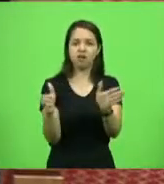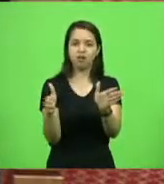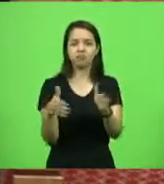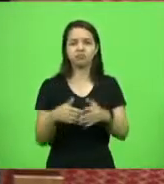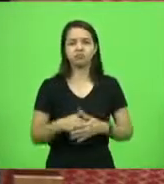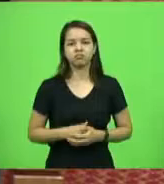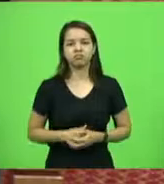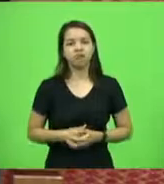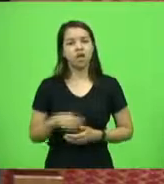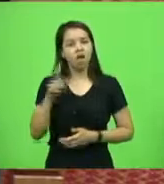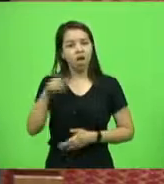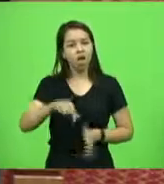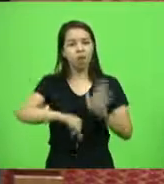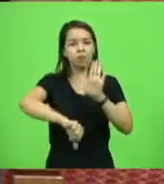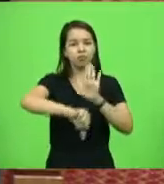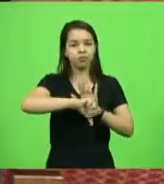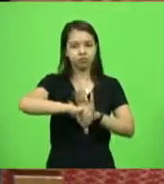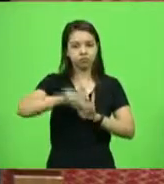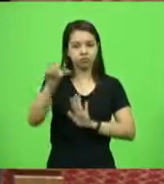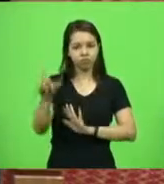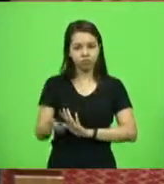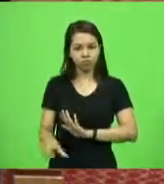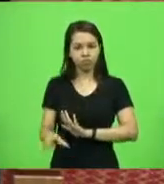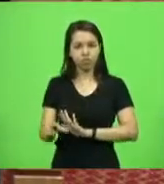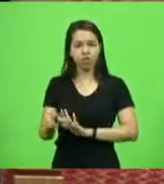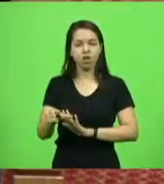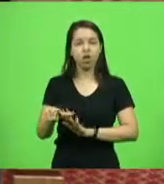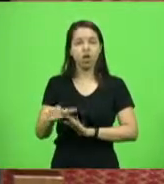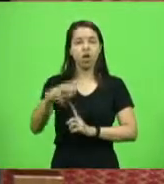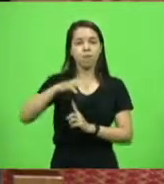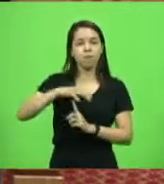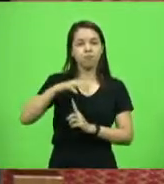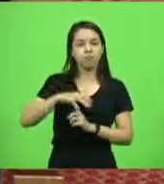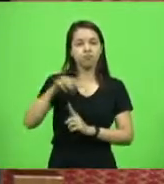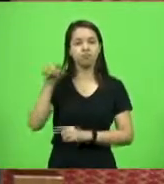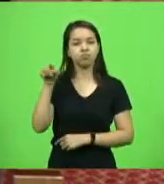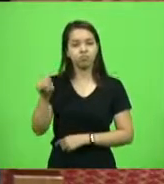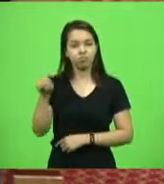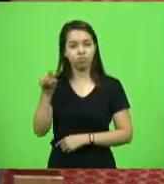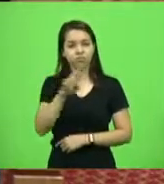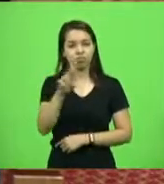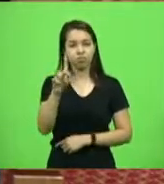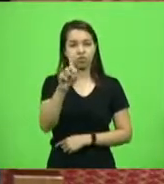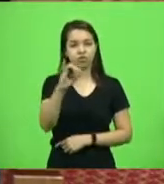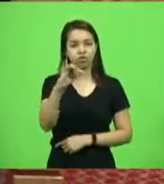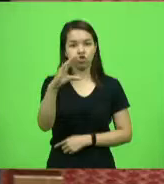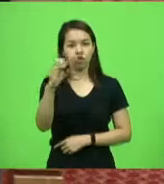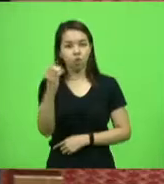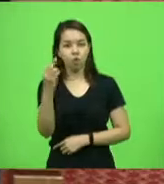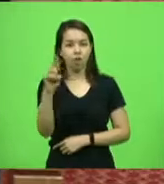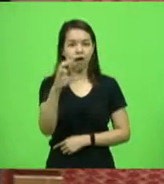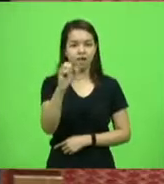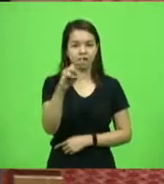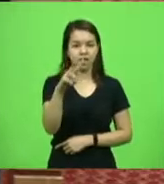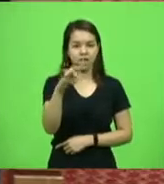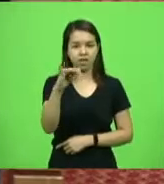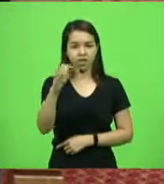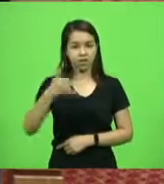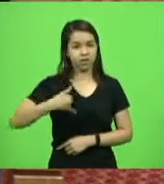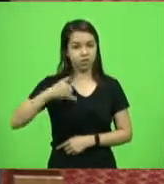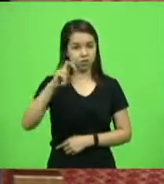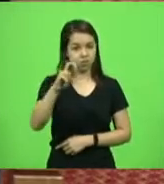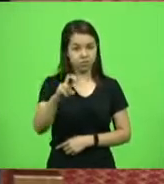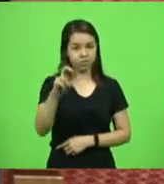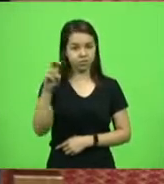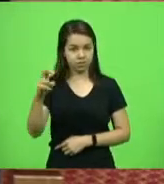paranaense conhecido como Dico ou Caveira, de 55 anos, que foi preso no final da tarde,